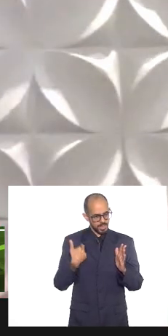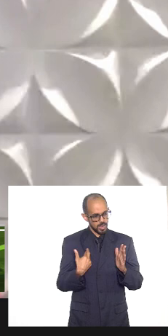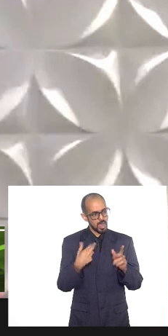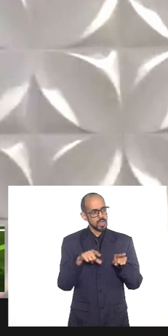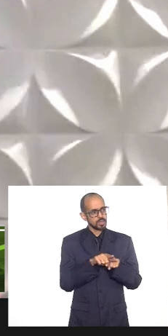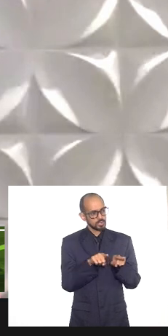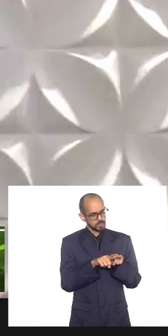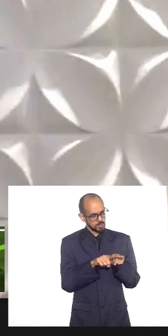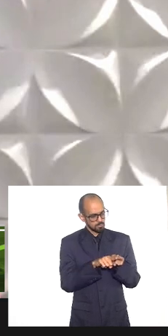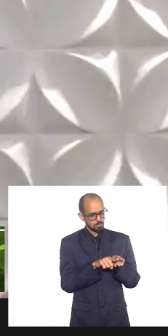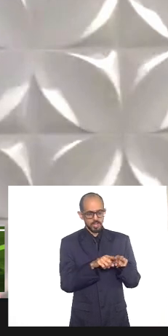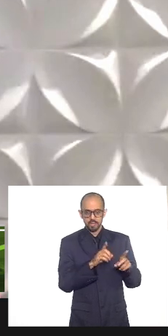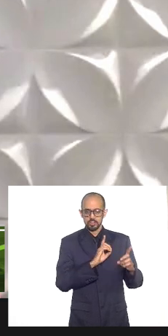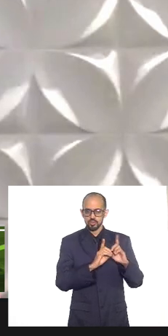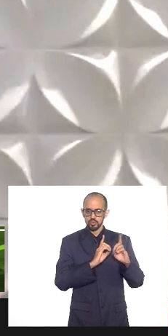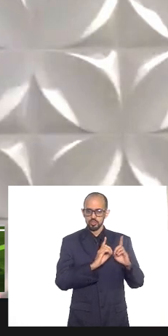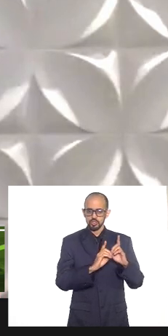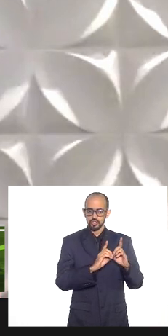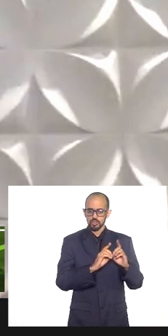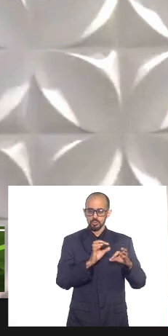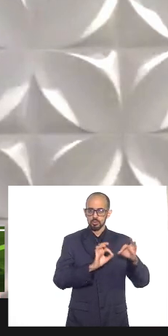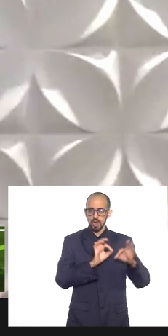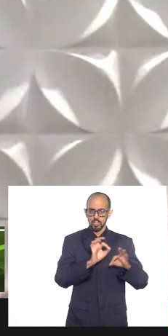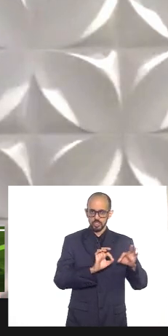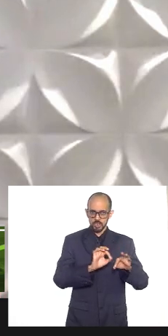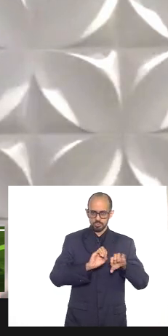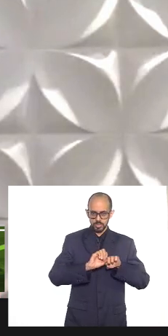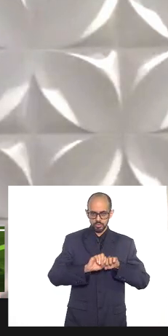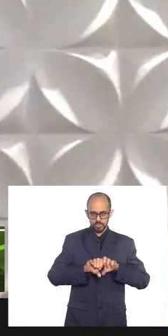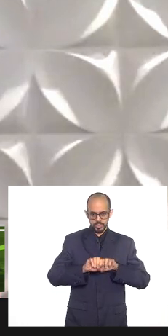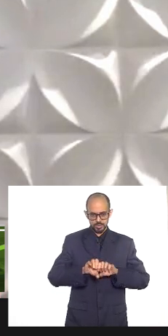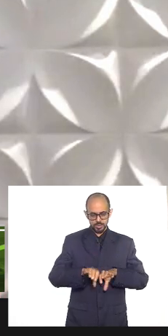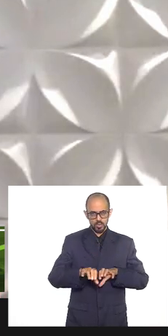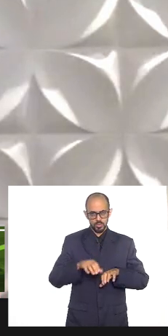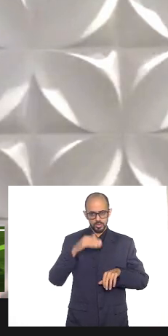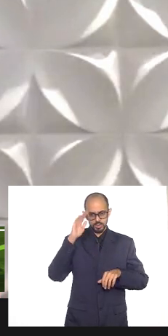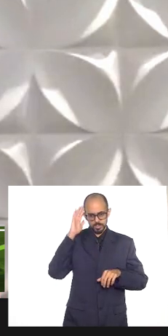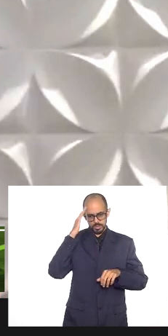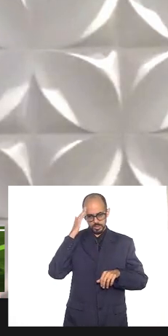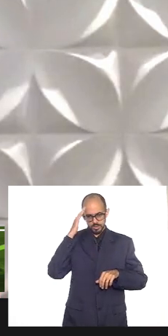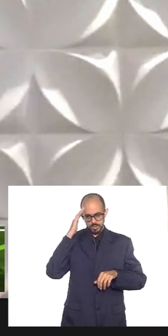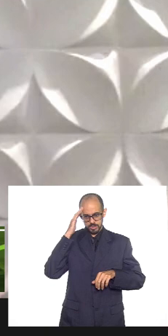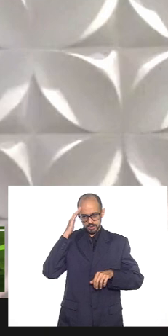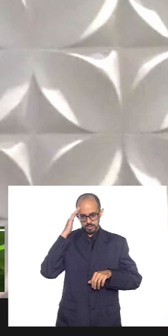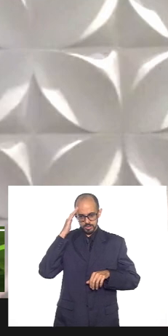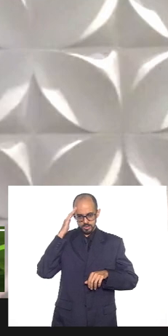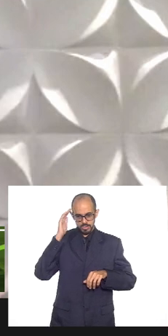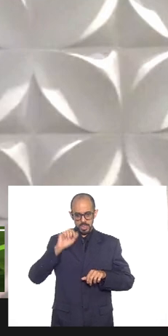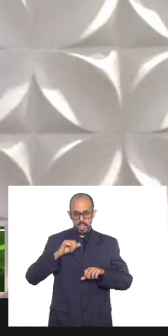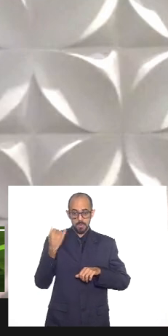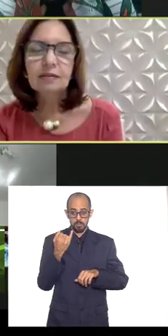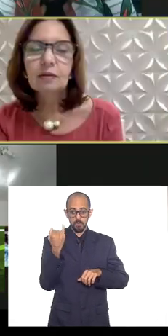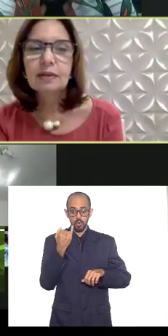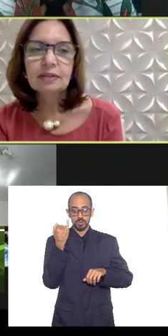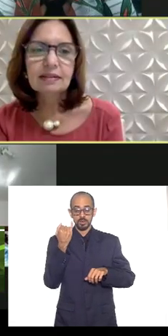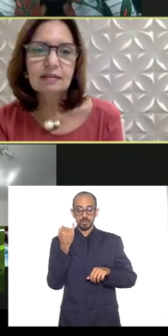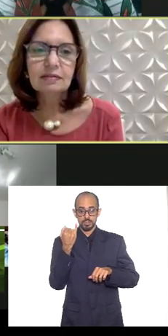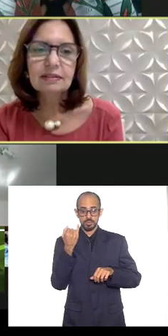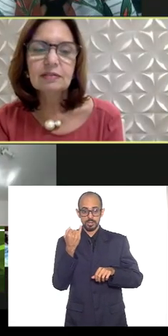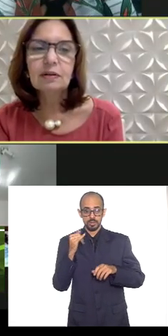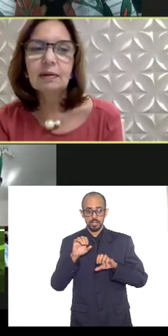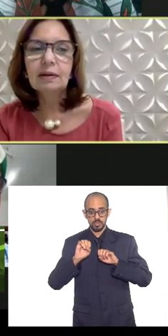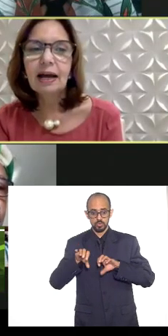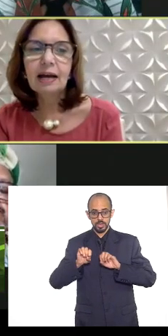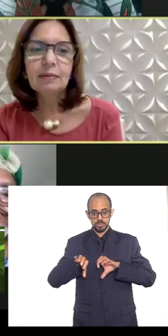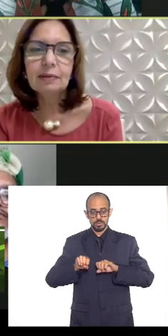projeto voltado para a educação entendendo a importância da educação entendendo como a educação